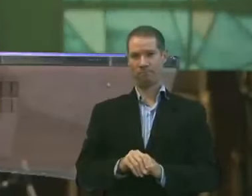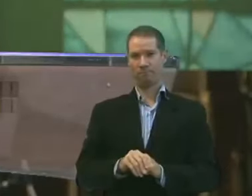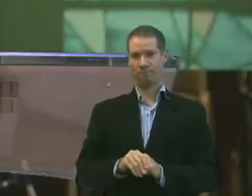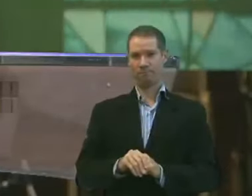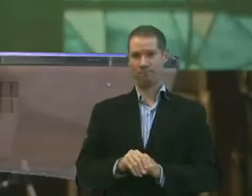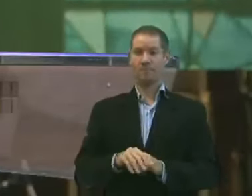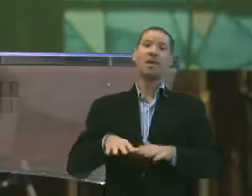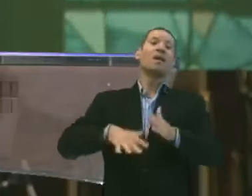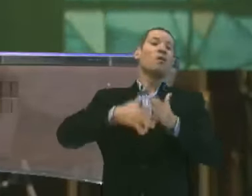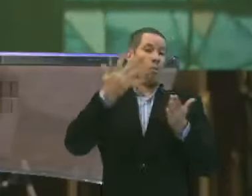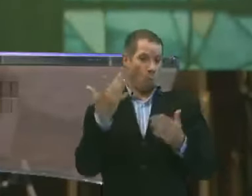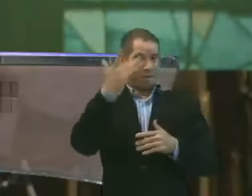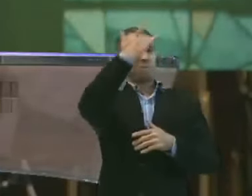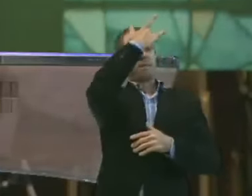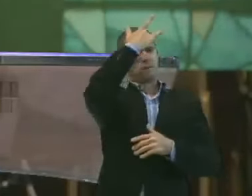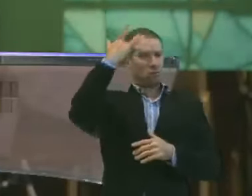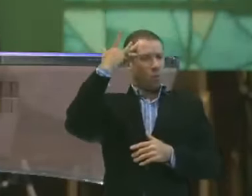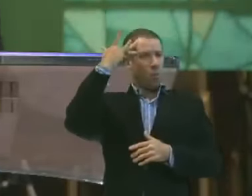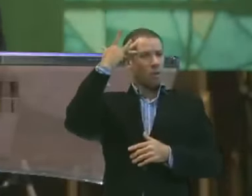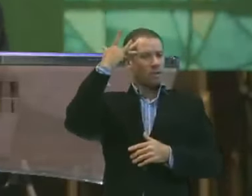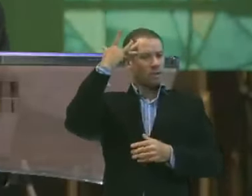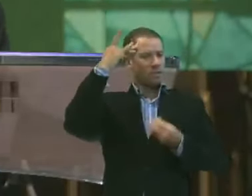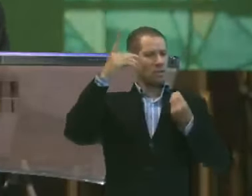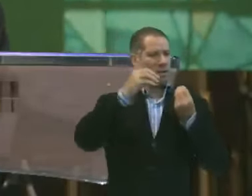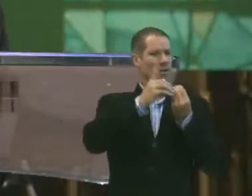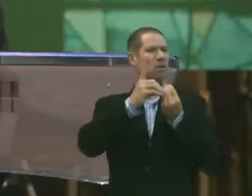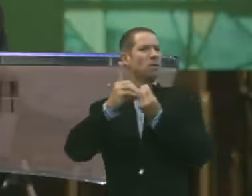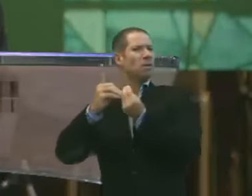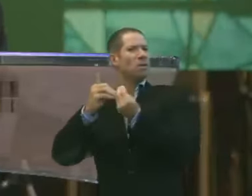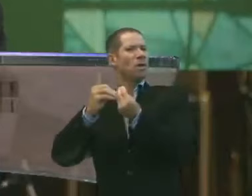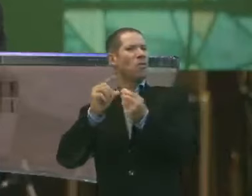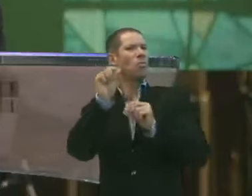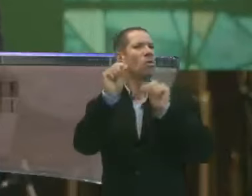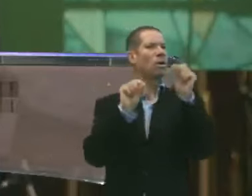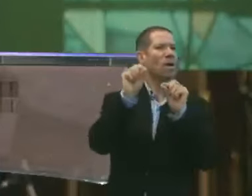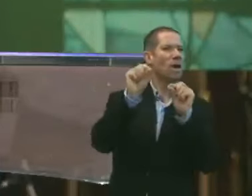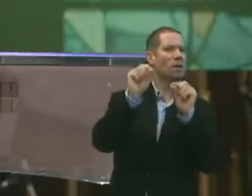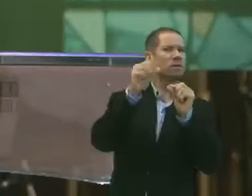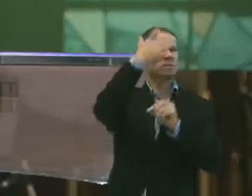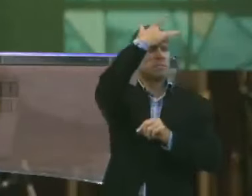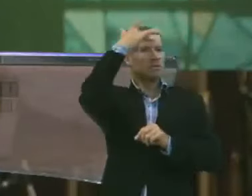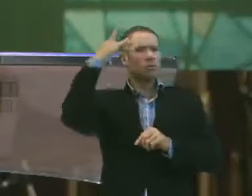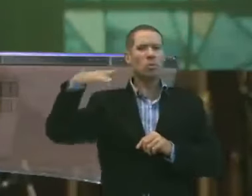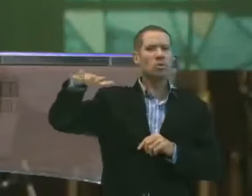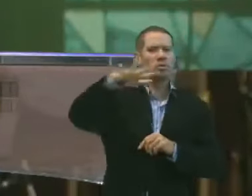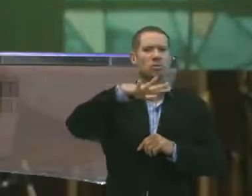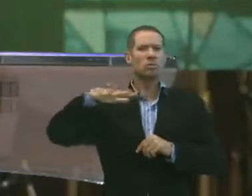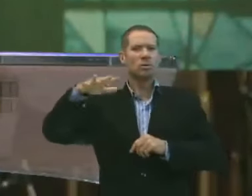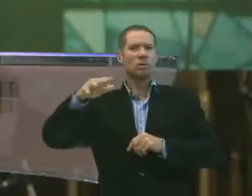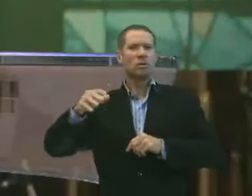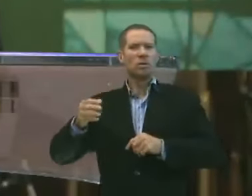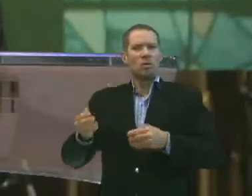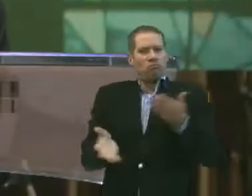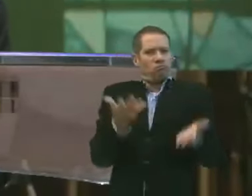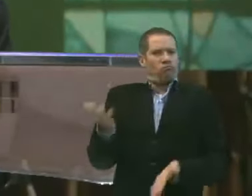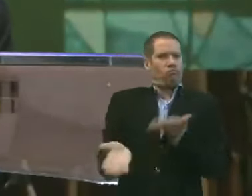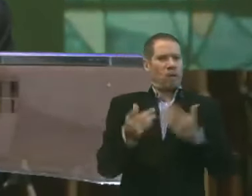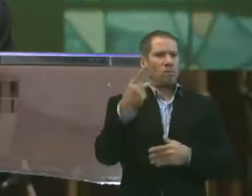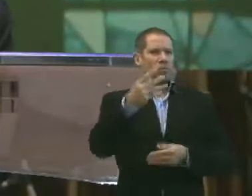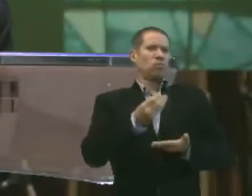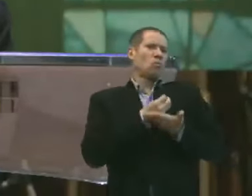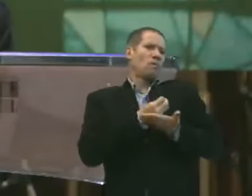Quais são as pessoas que te guiam? Quem são os influenciadores que conduzem a sua vida?